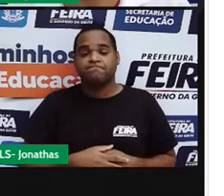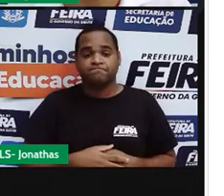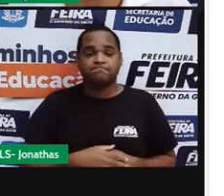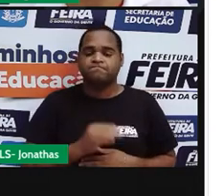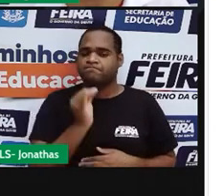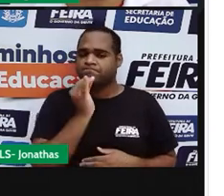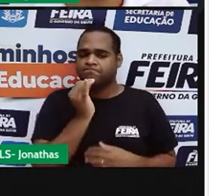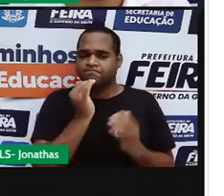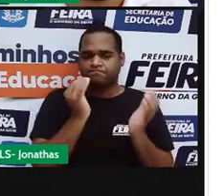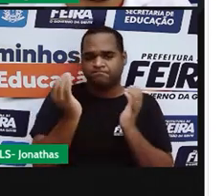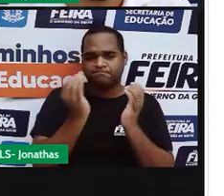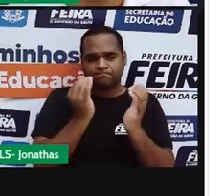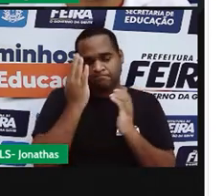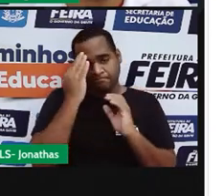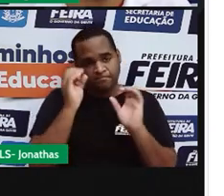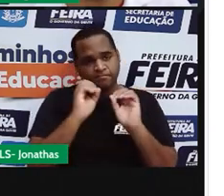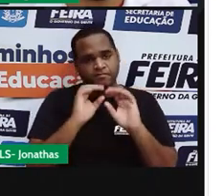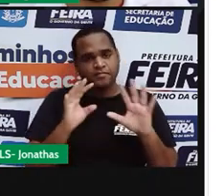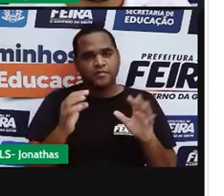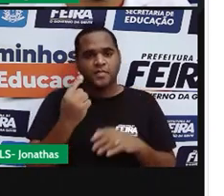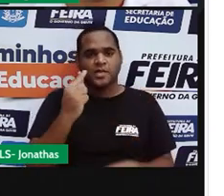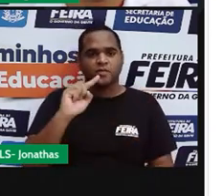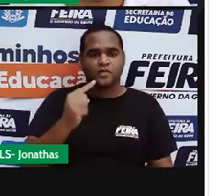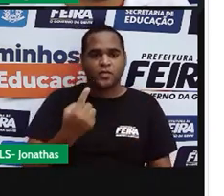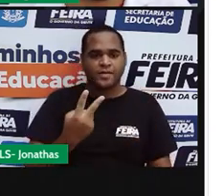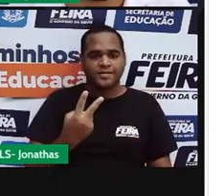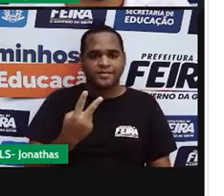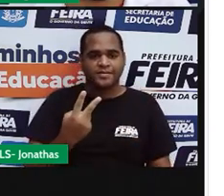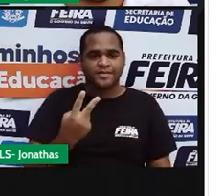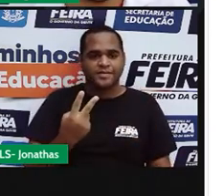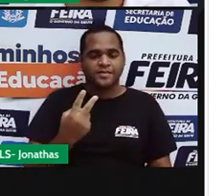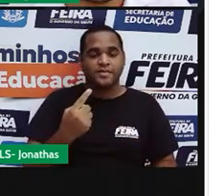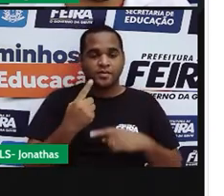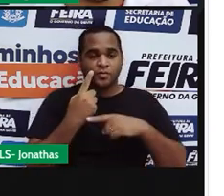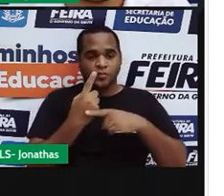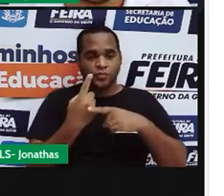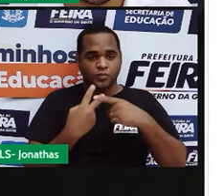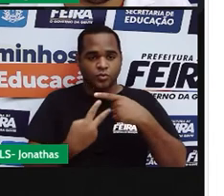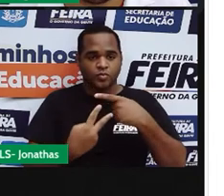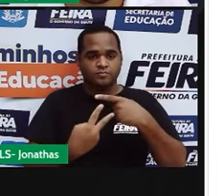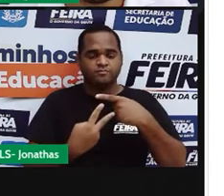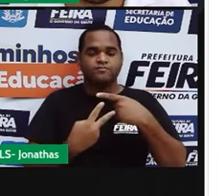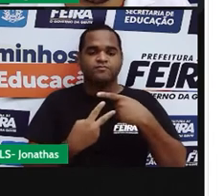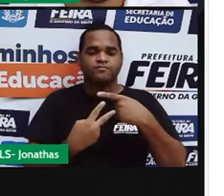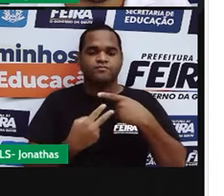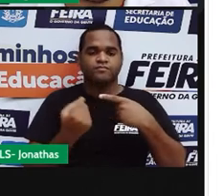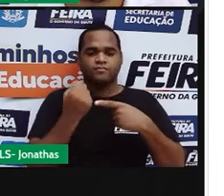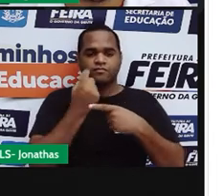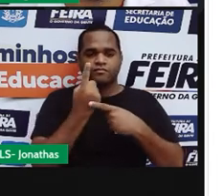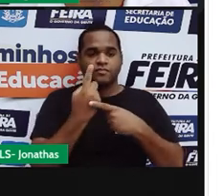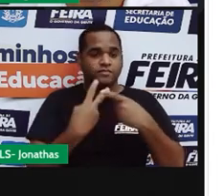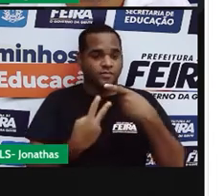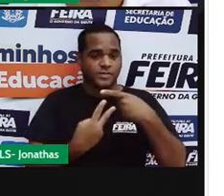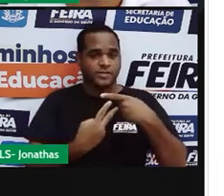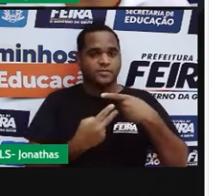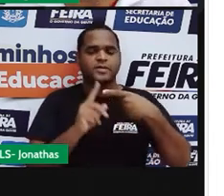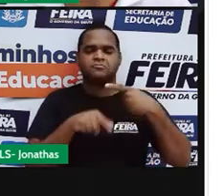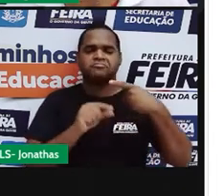aqui alguns exemplos. A fração meio a fração metade um por dois